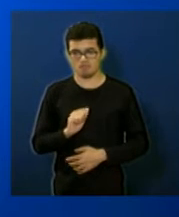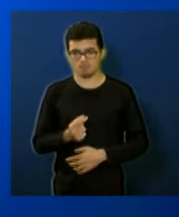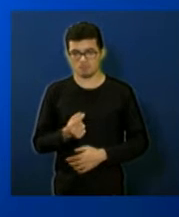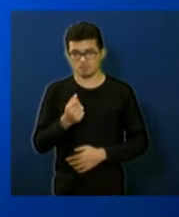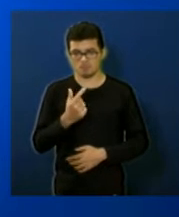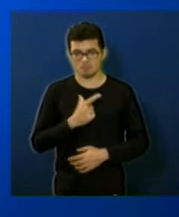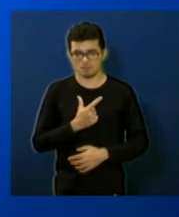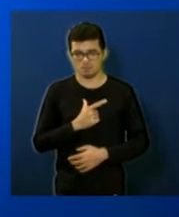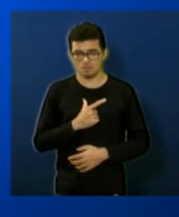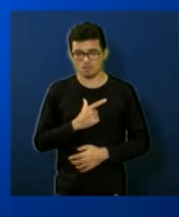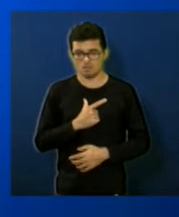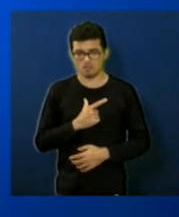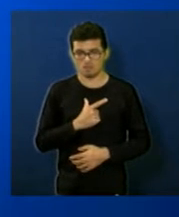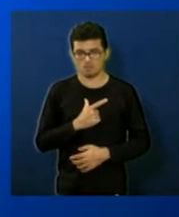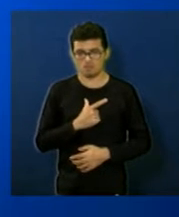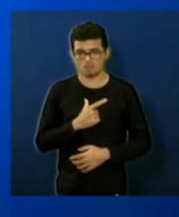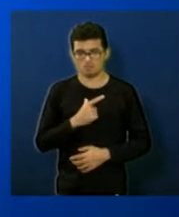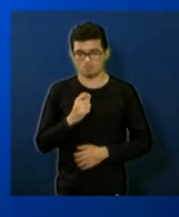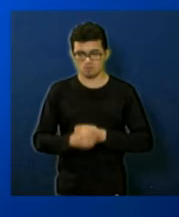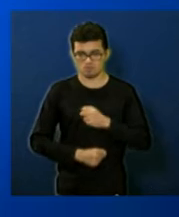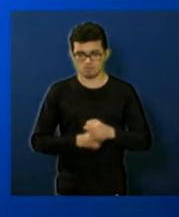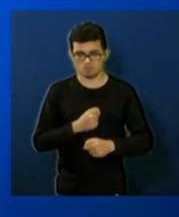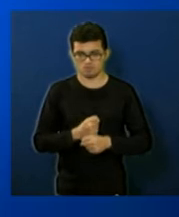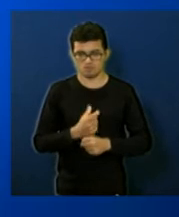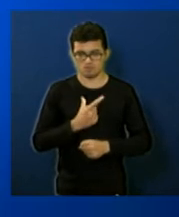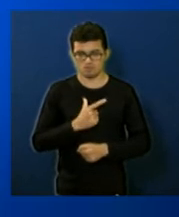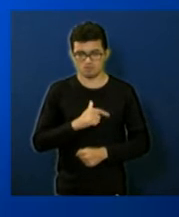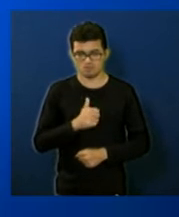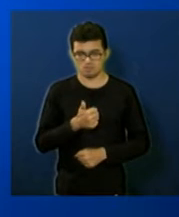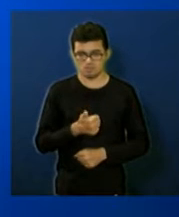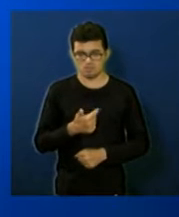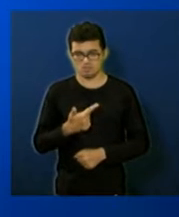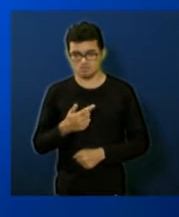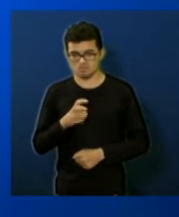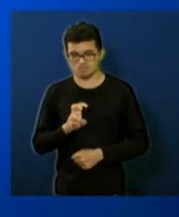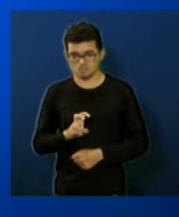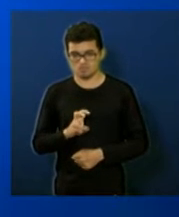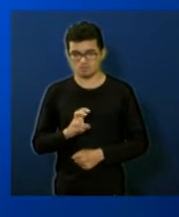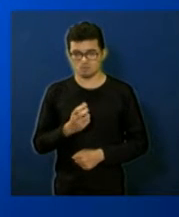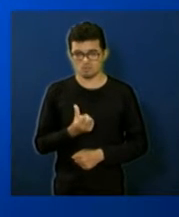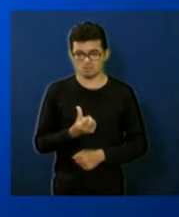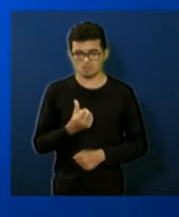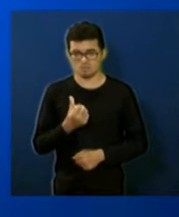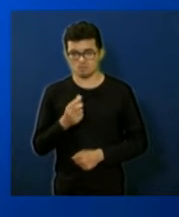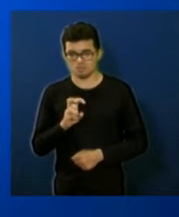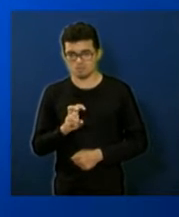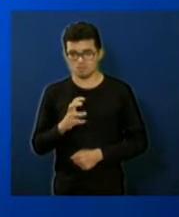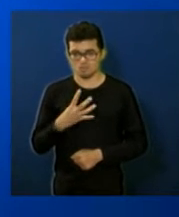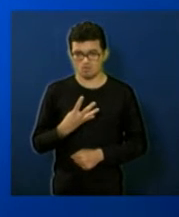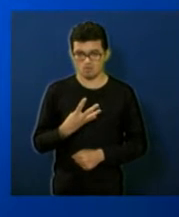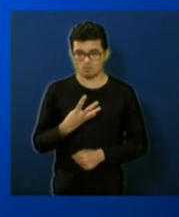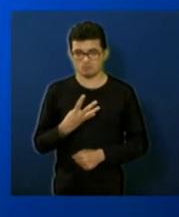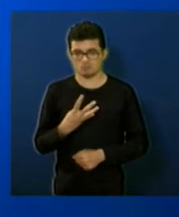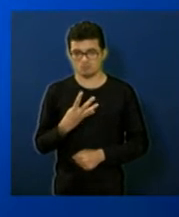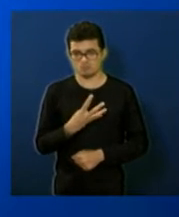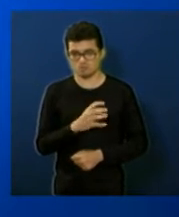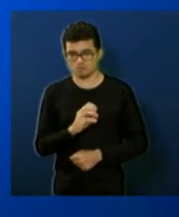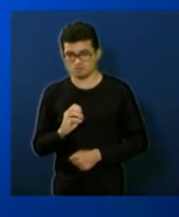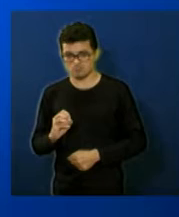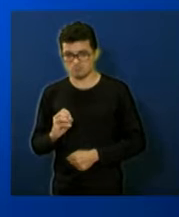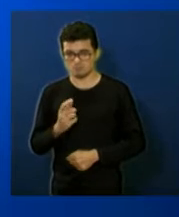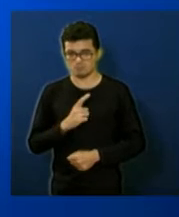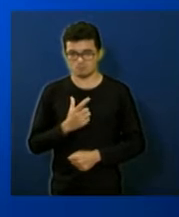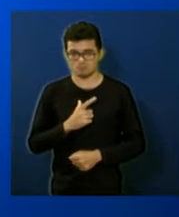correntes previsão para o próximo ano é de 125.654.400 e receitas de capital